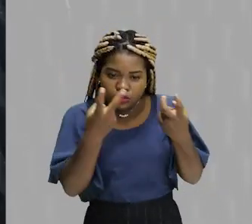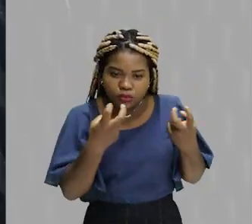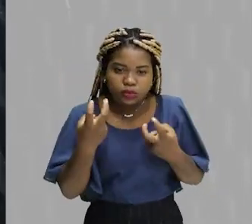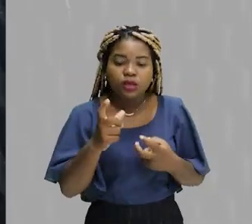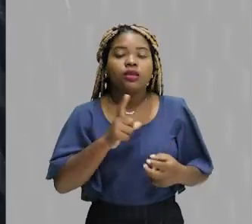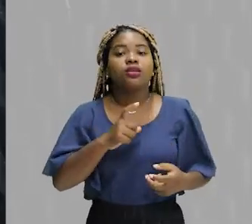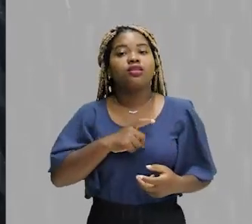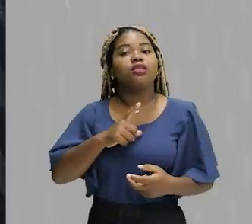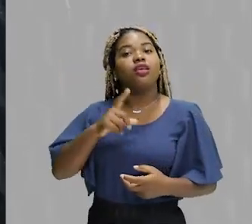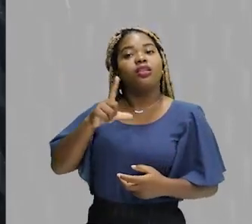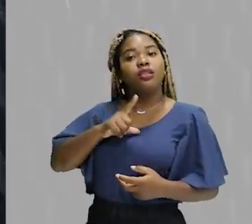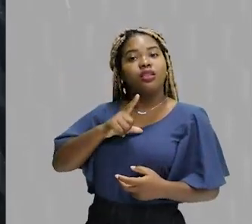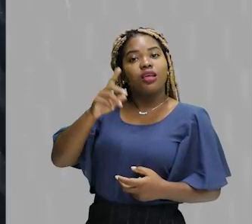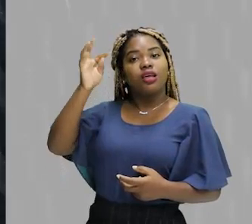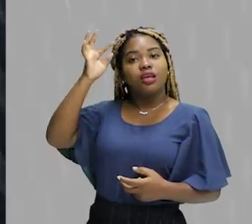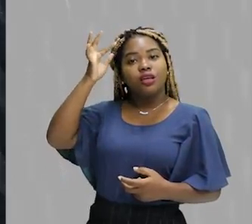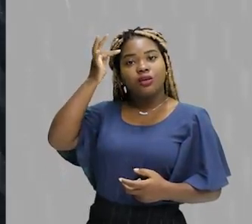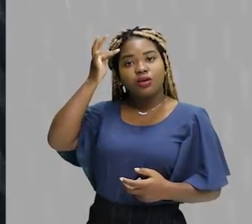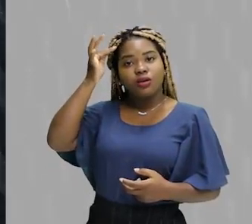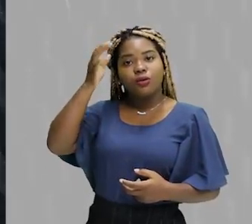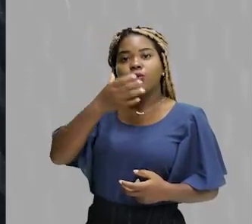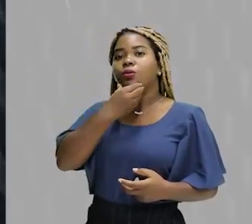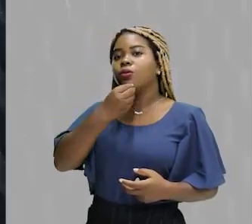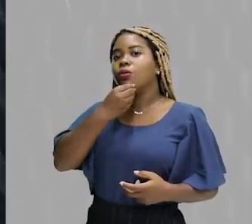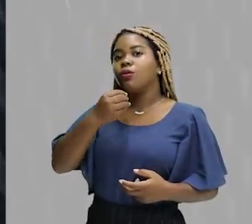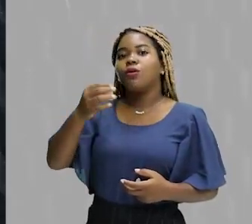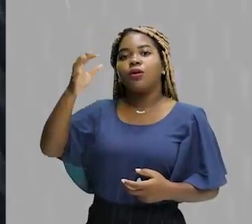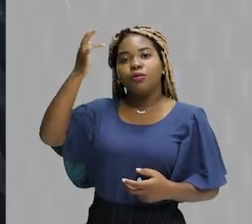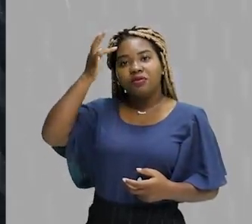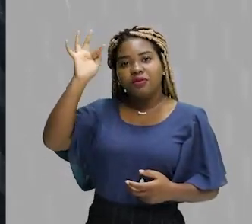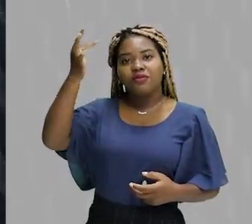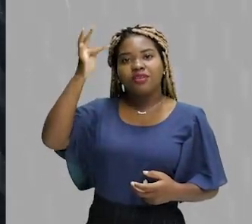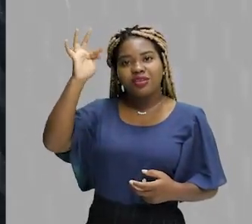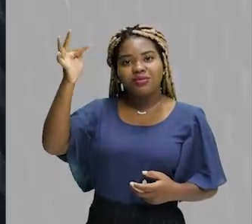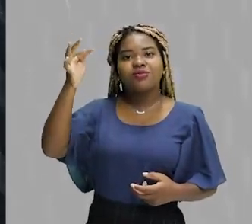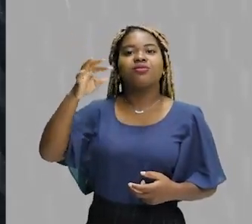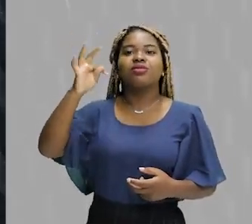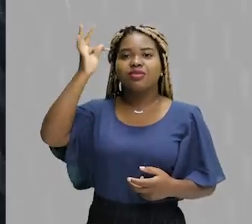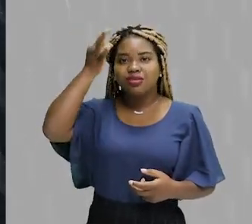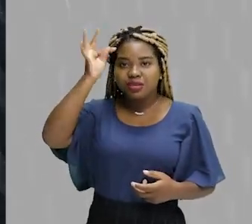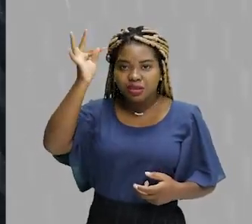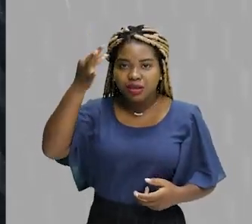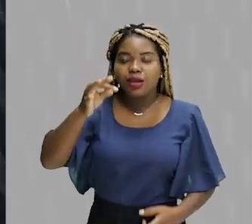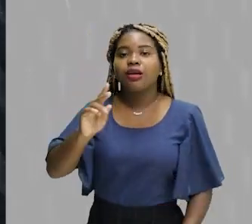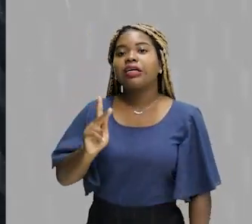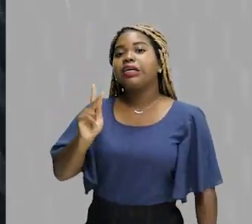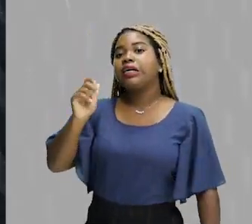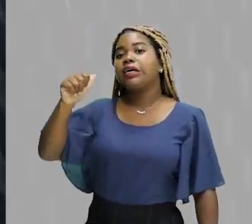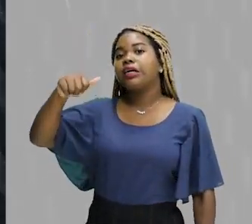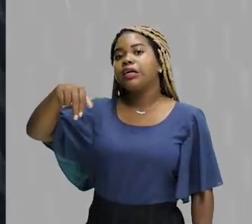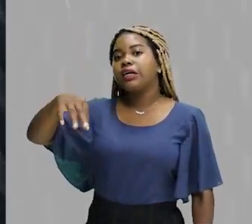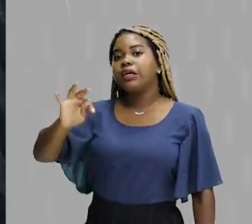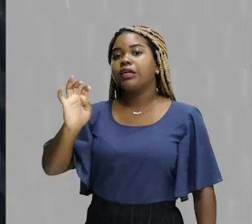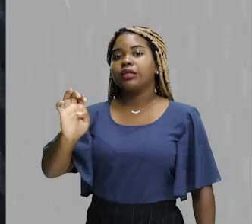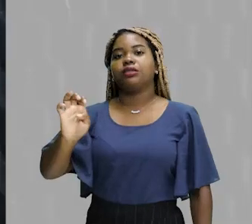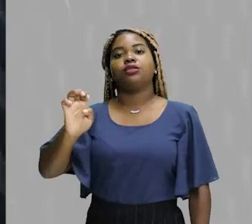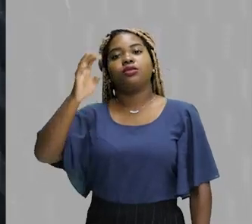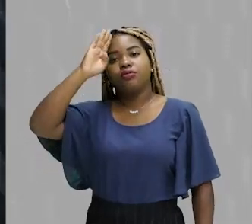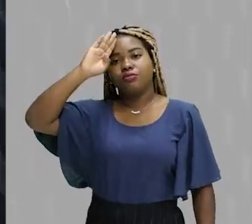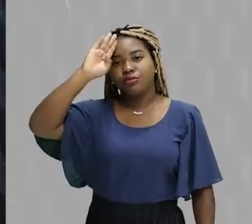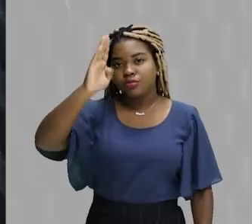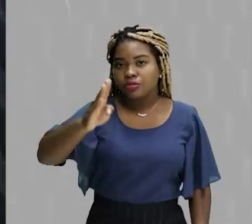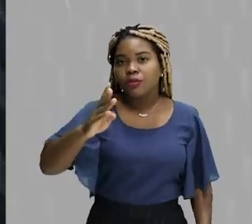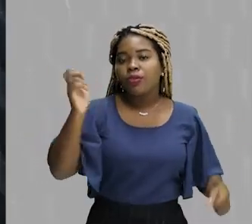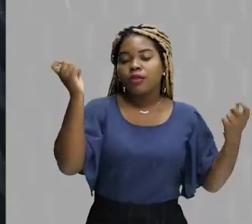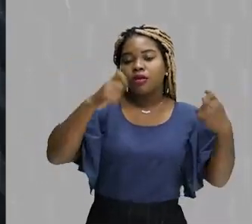filósofo, trouxe para a gente como percepção. A percepção do mundo é fundamental para que a gente possa ter